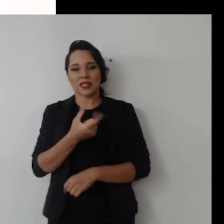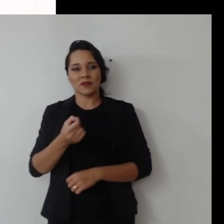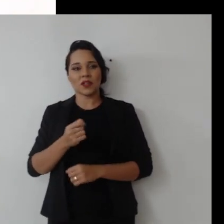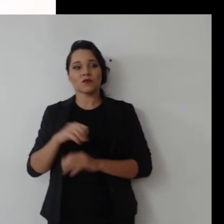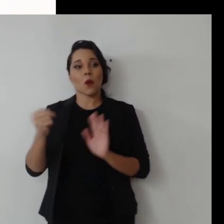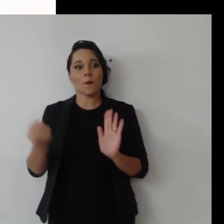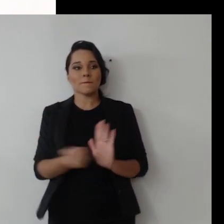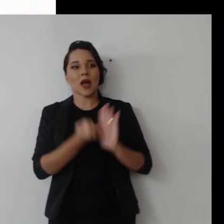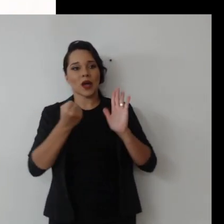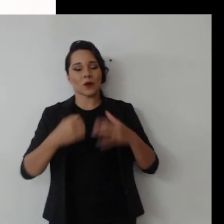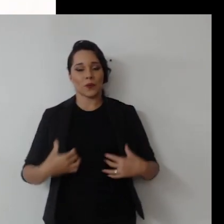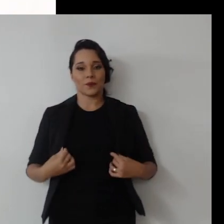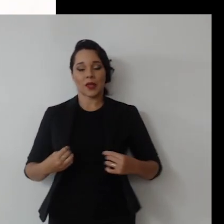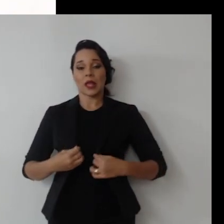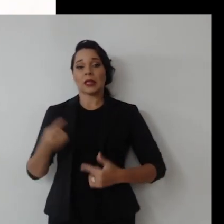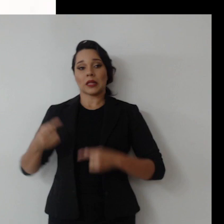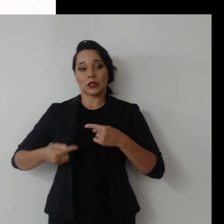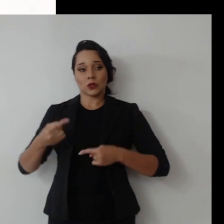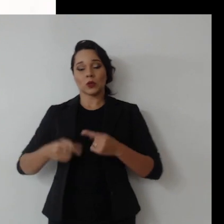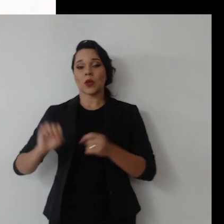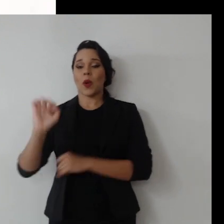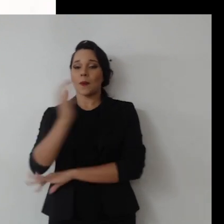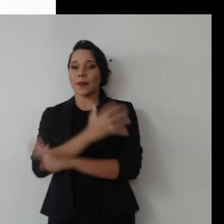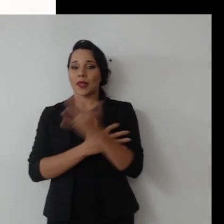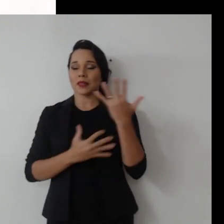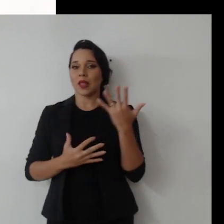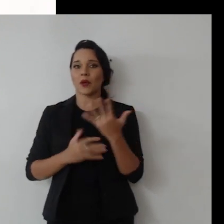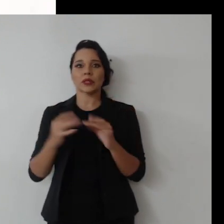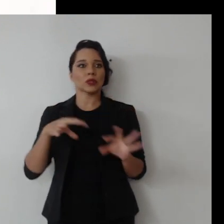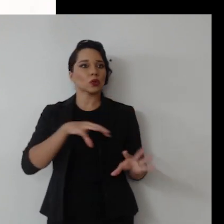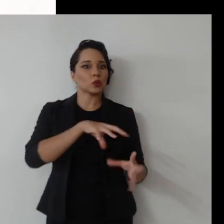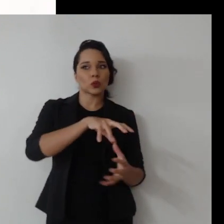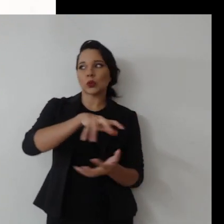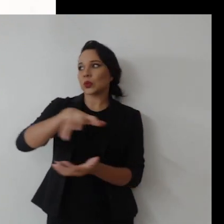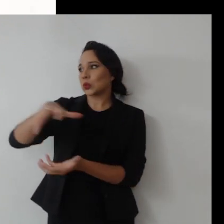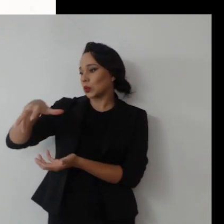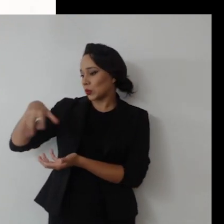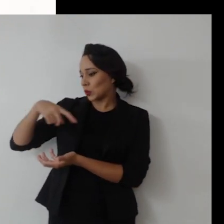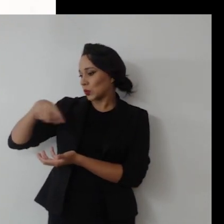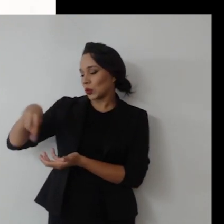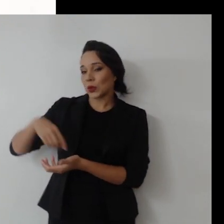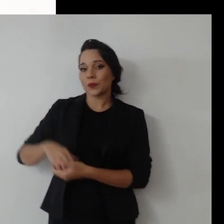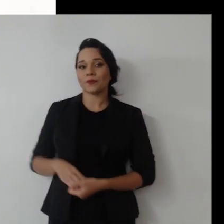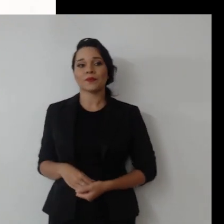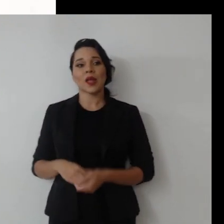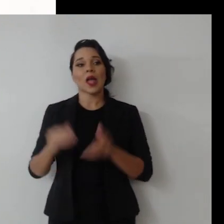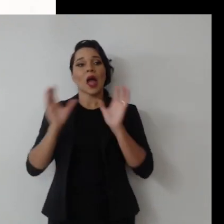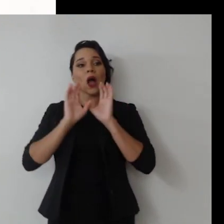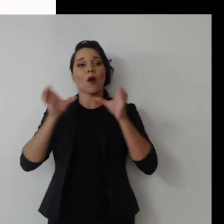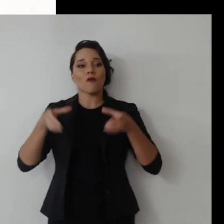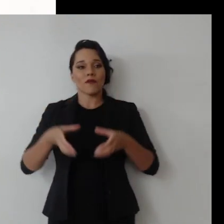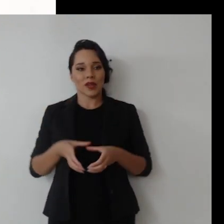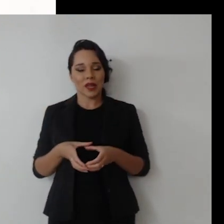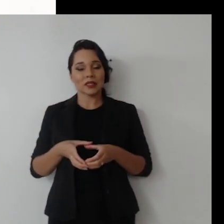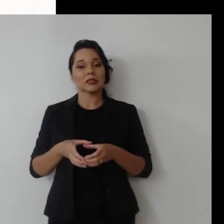marco da discussão ambiental em escala planetária. A conferência,